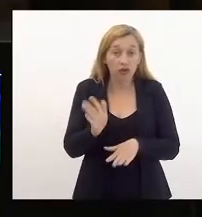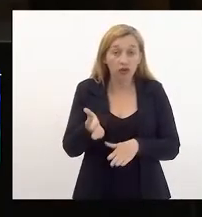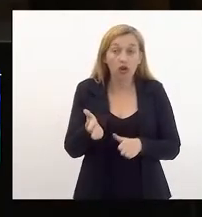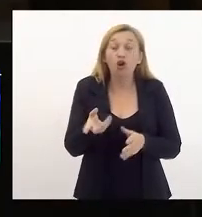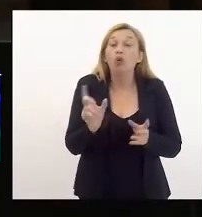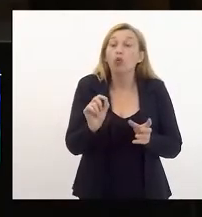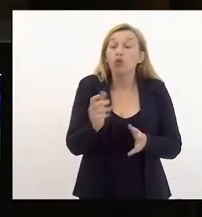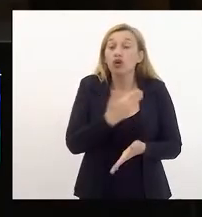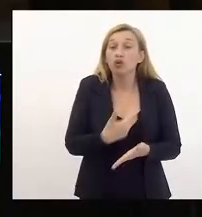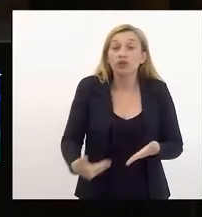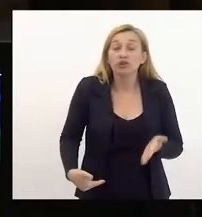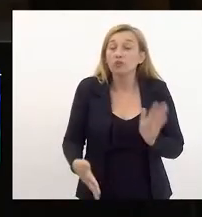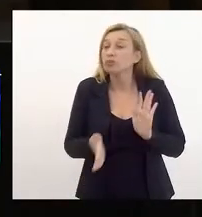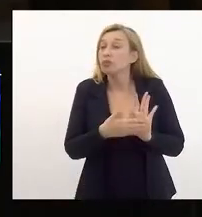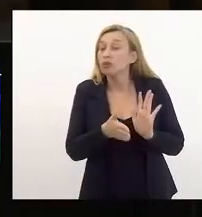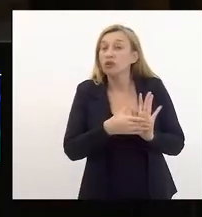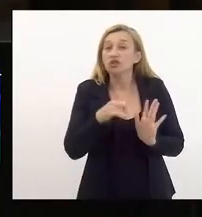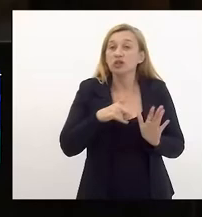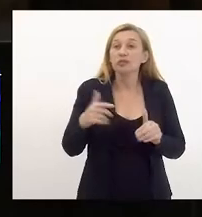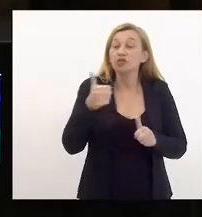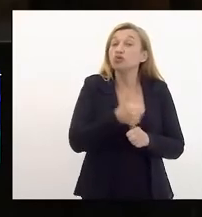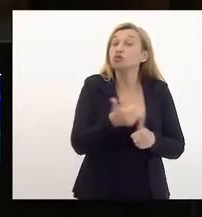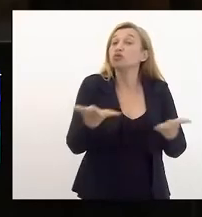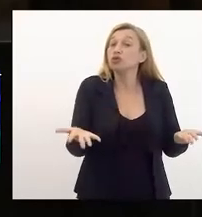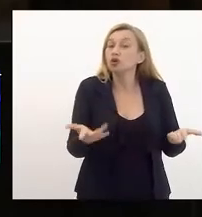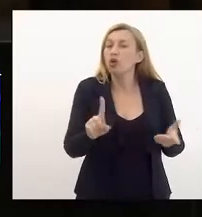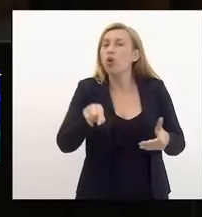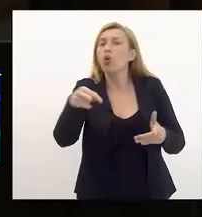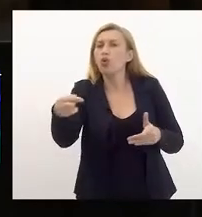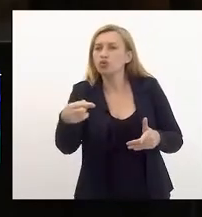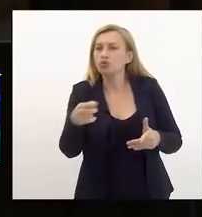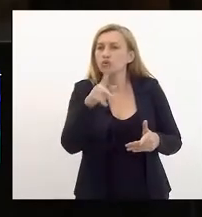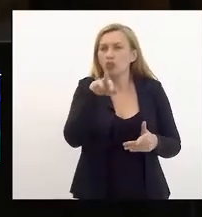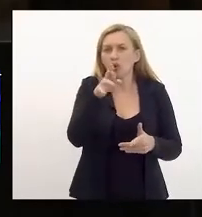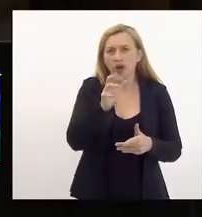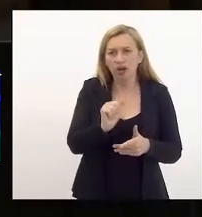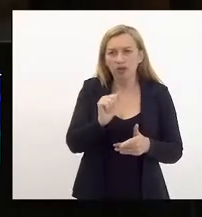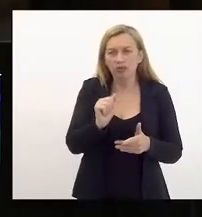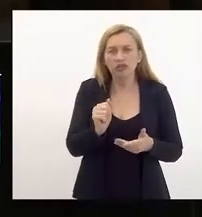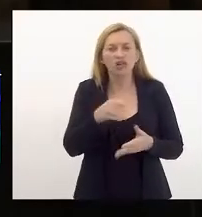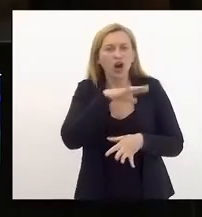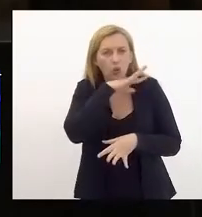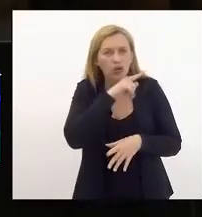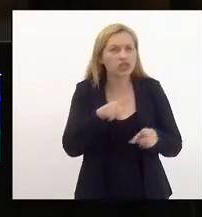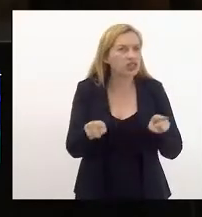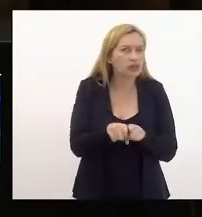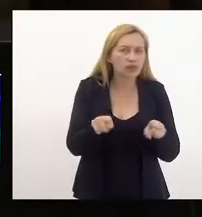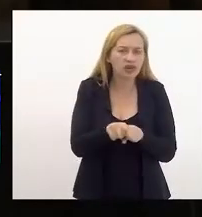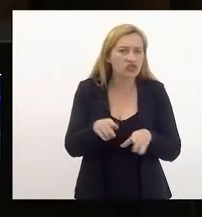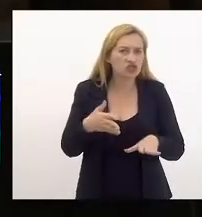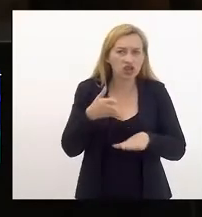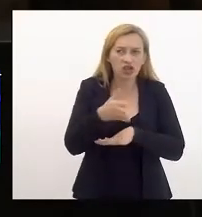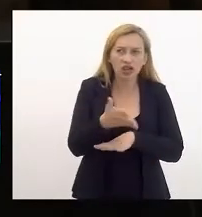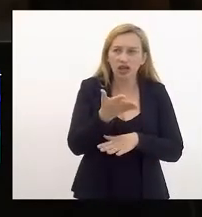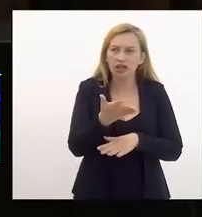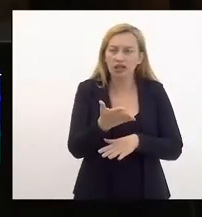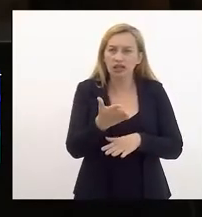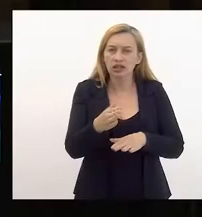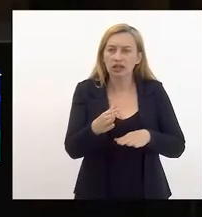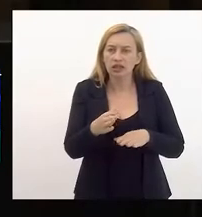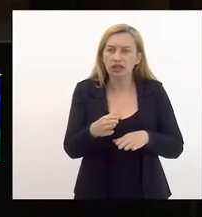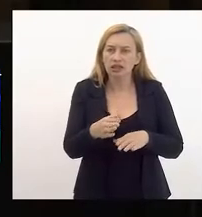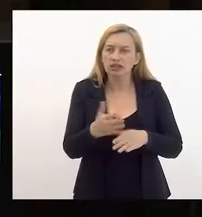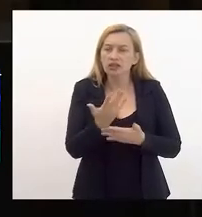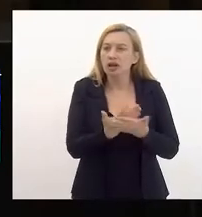propondo para colocar no lugar outro programa que será um fracasso que não chegará na mesa da